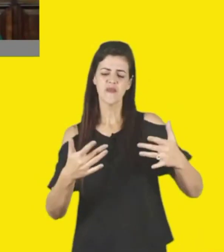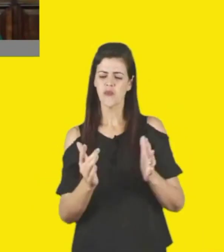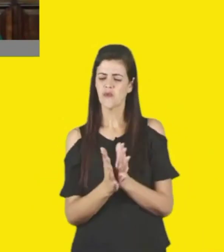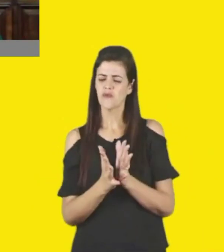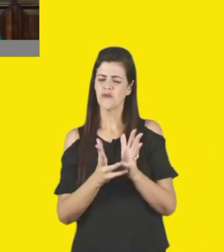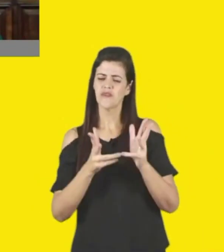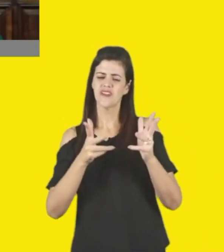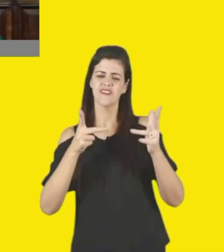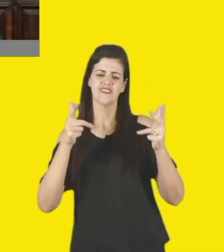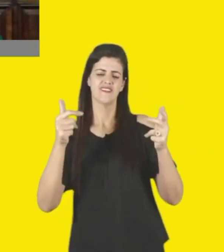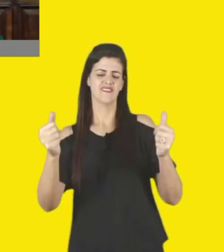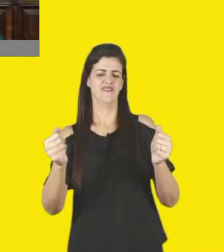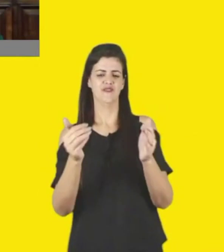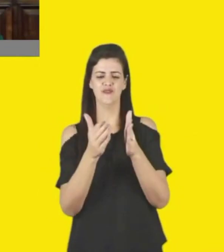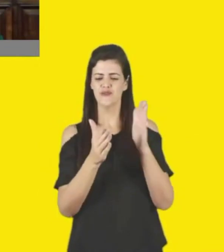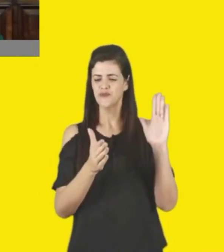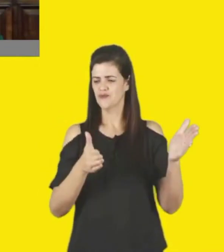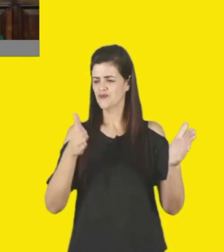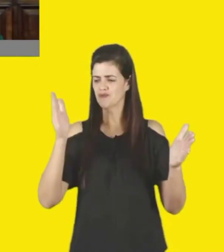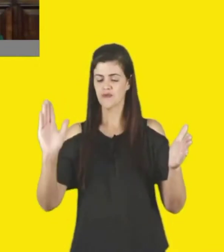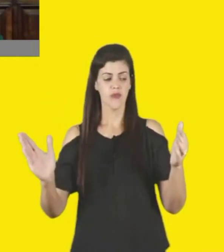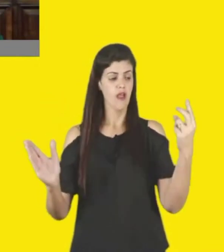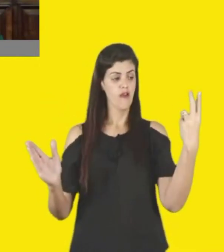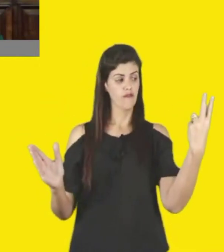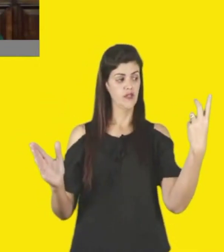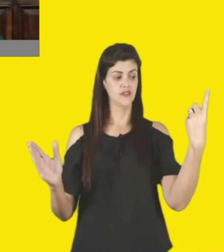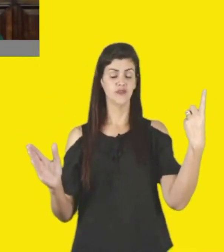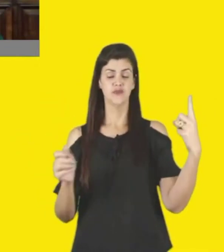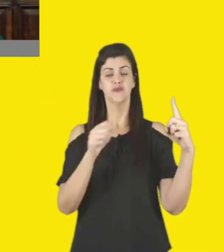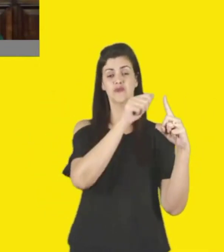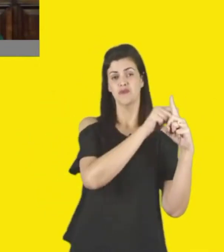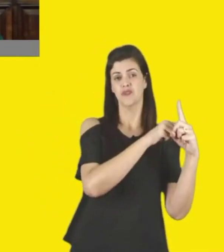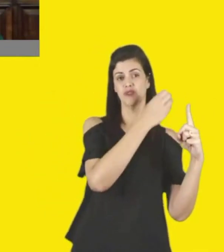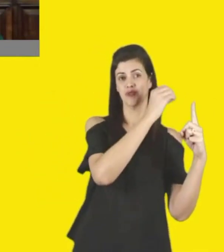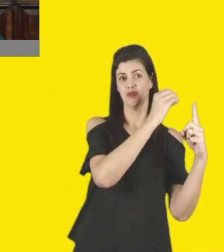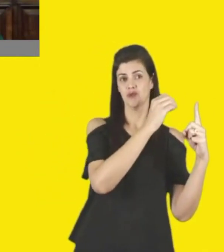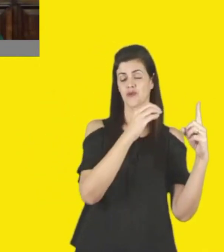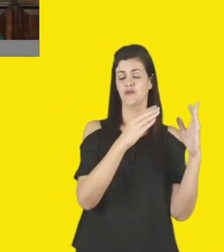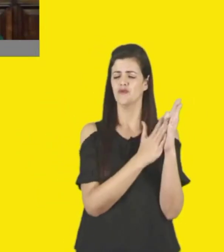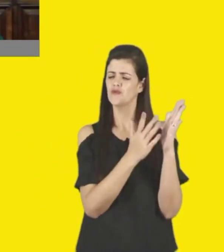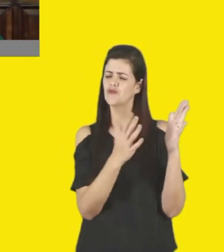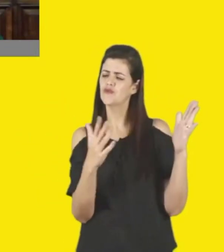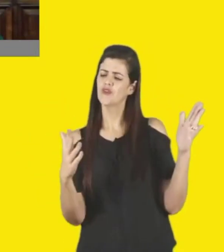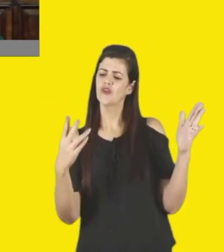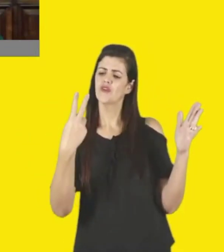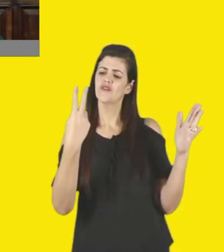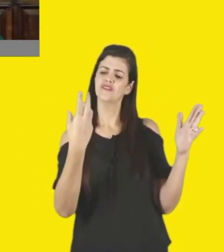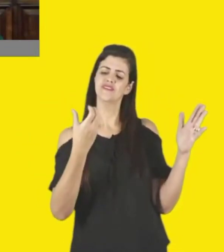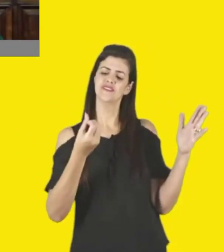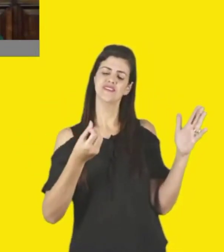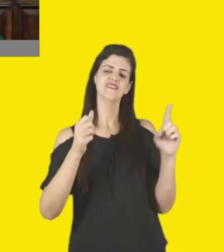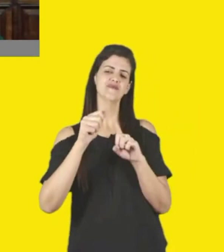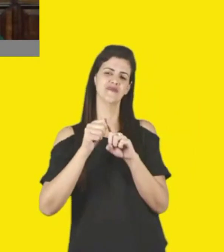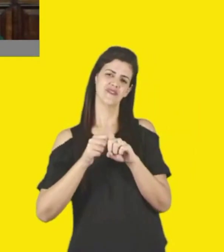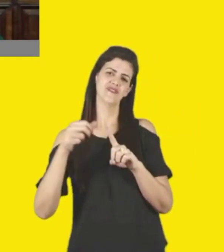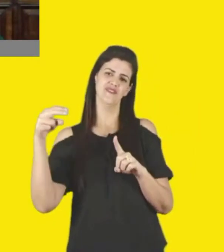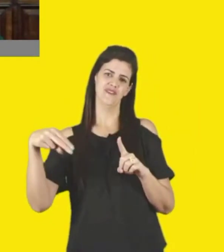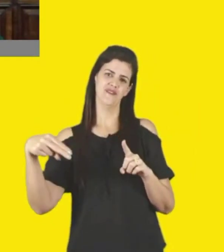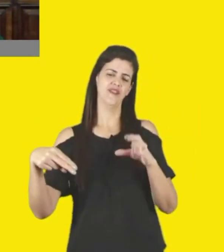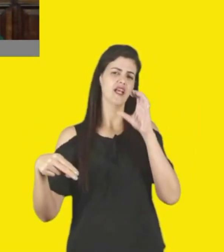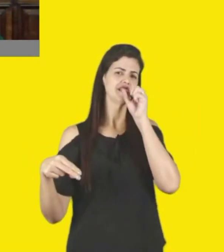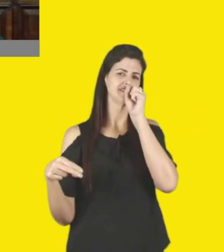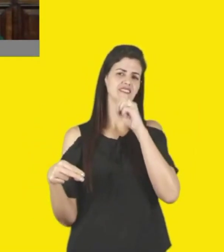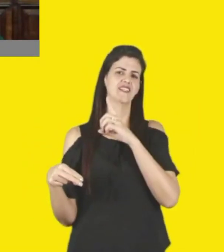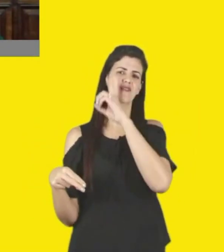no dia 21 de outubro, e vai até o dia 26 de novembro, aos sábados e domingos, então, para mais